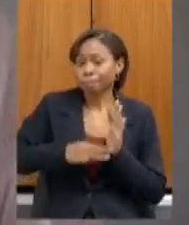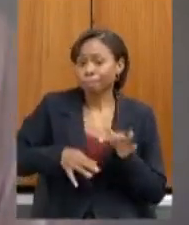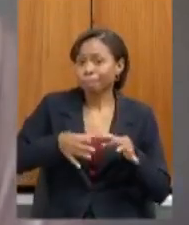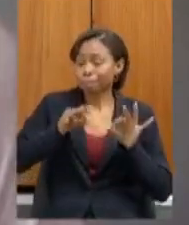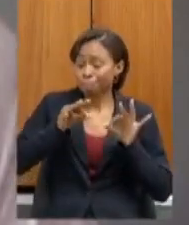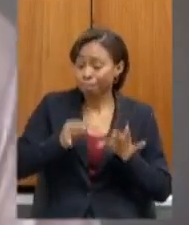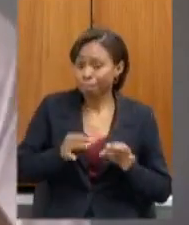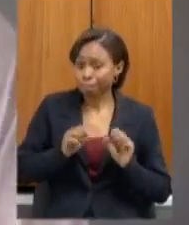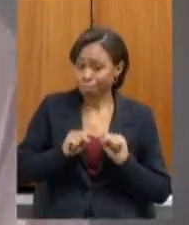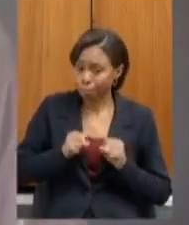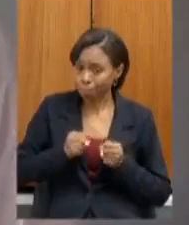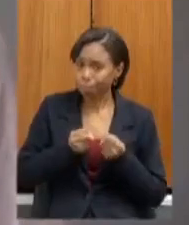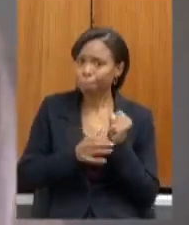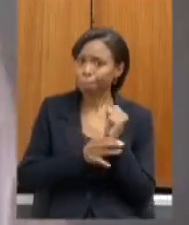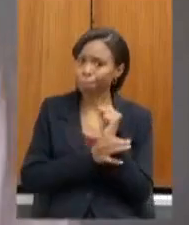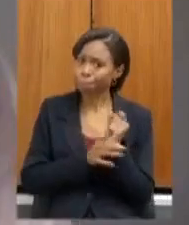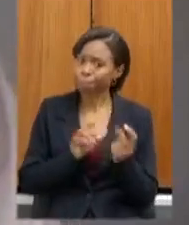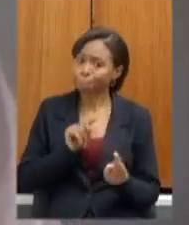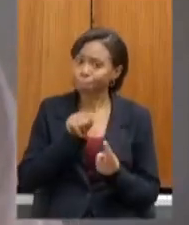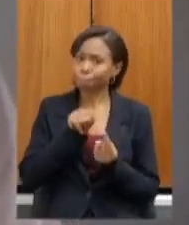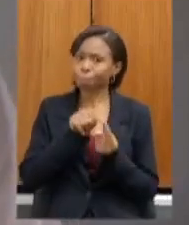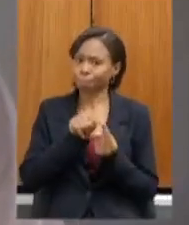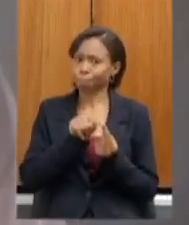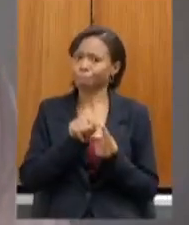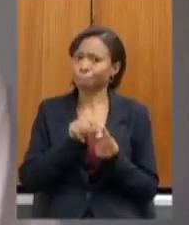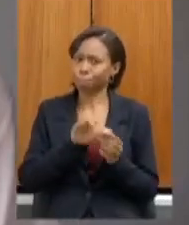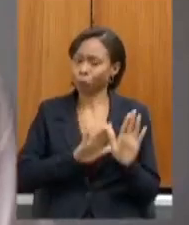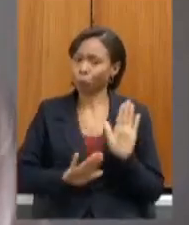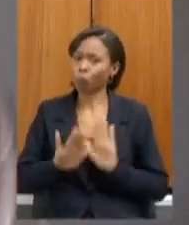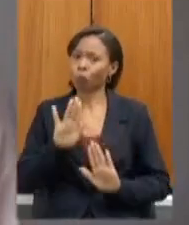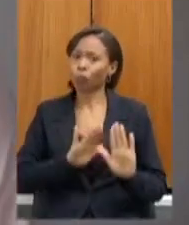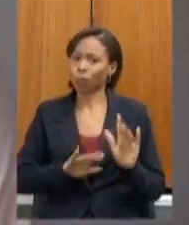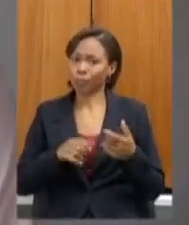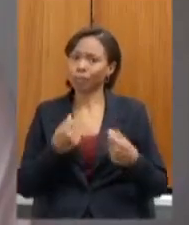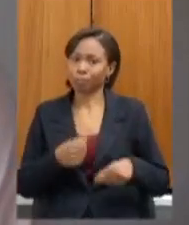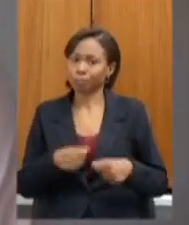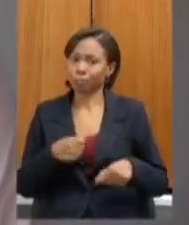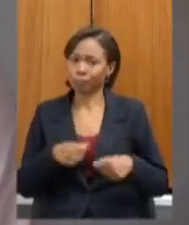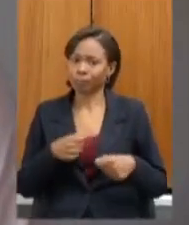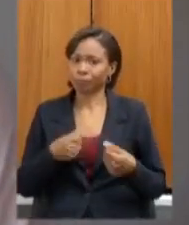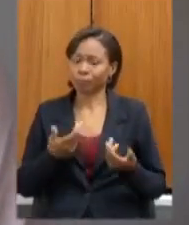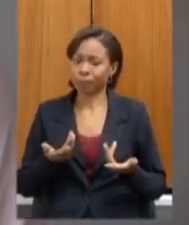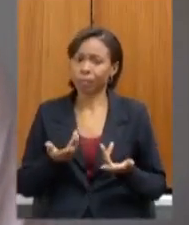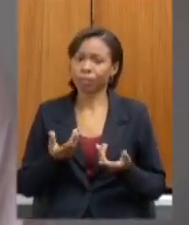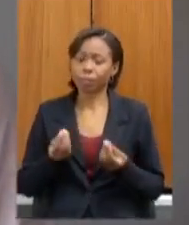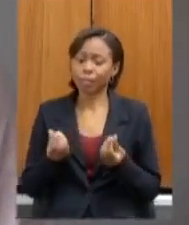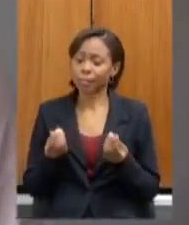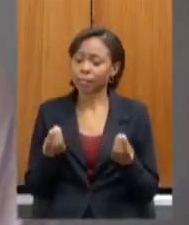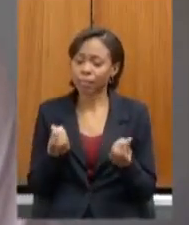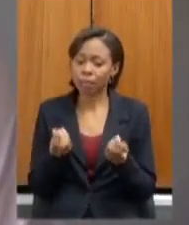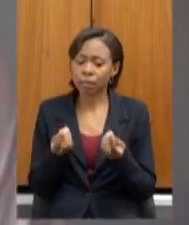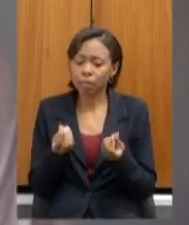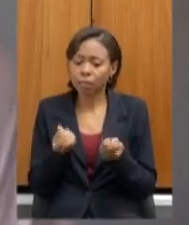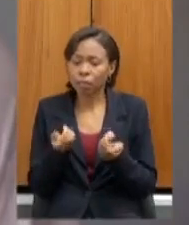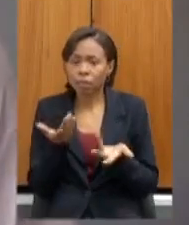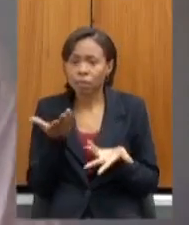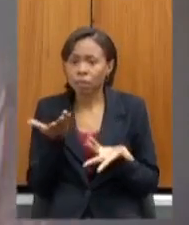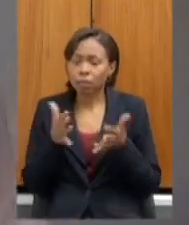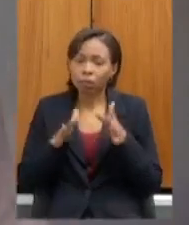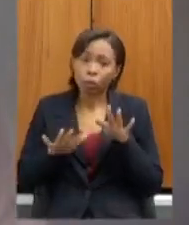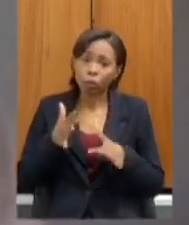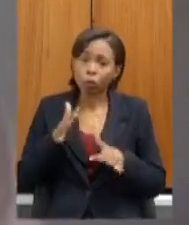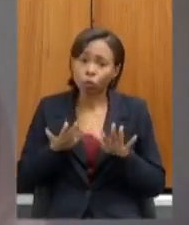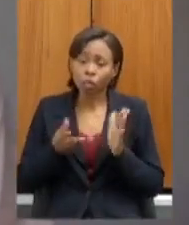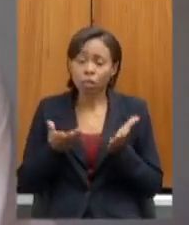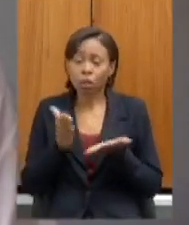segura bastante objetiva bastante cuidadosa mas ter essa sensibilidade de que talvez alguma